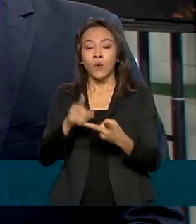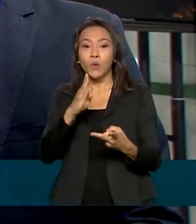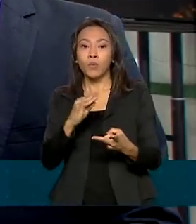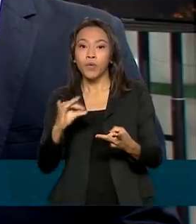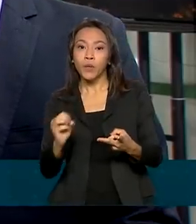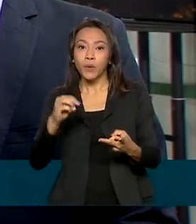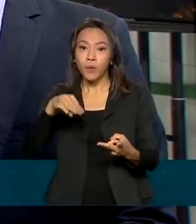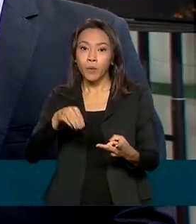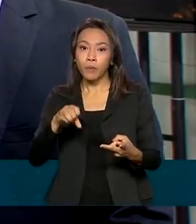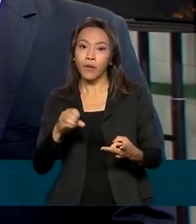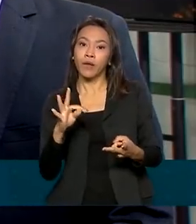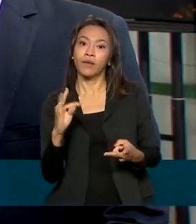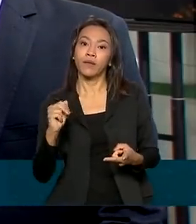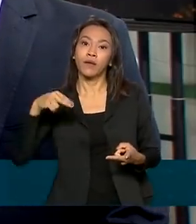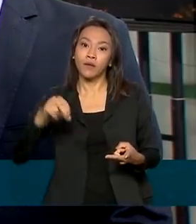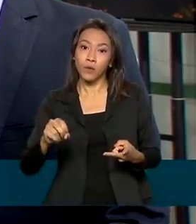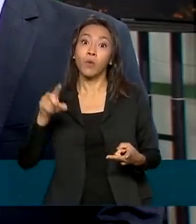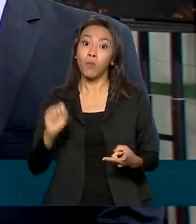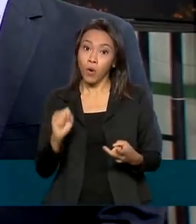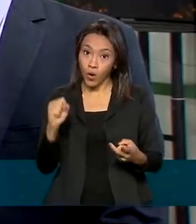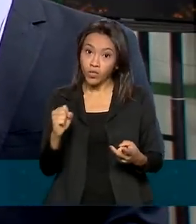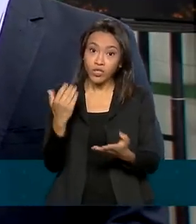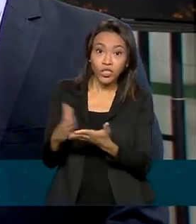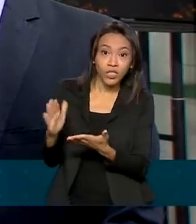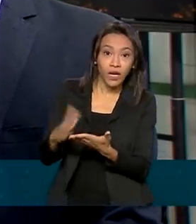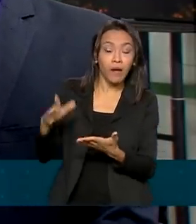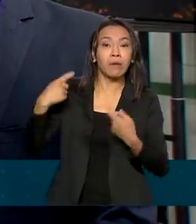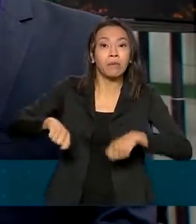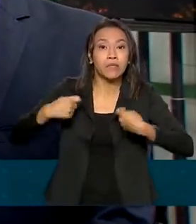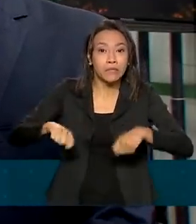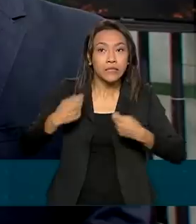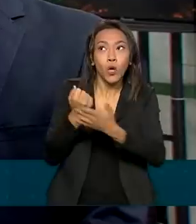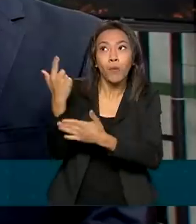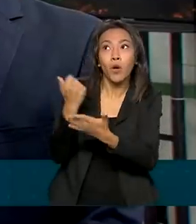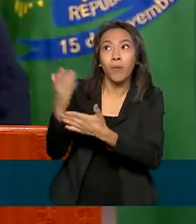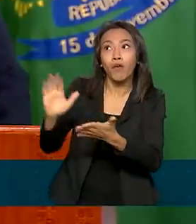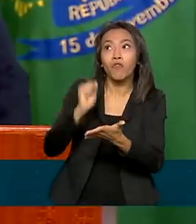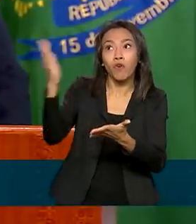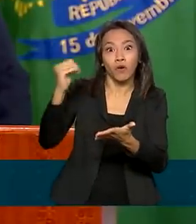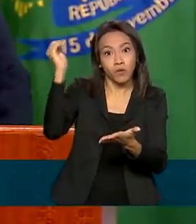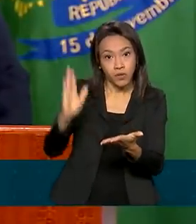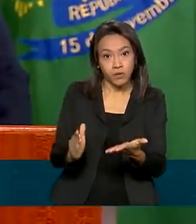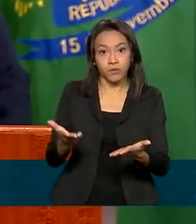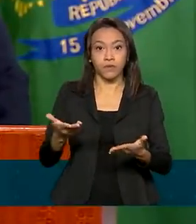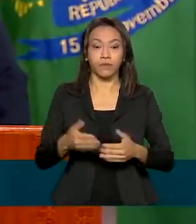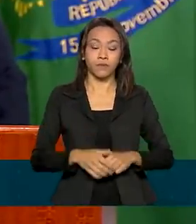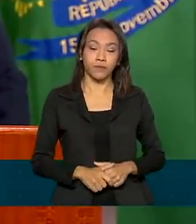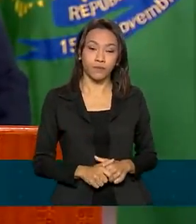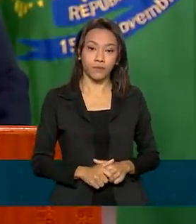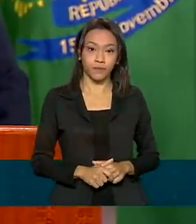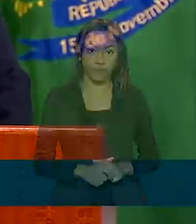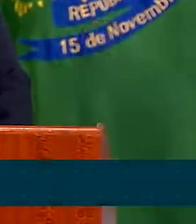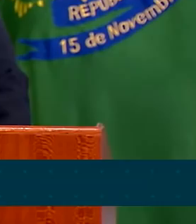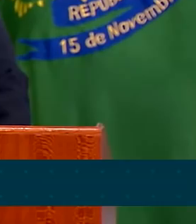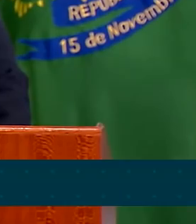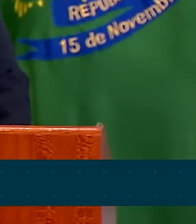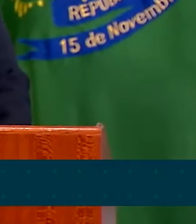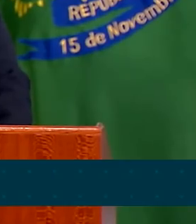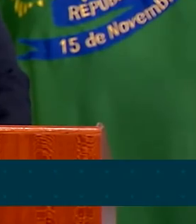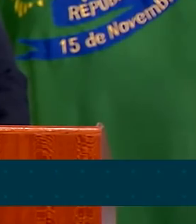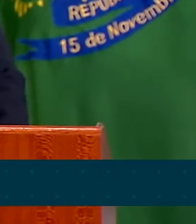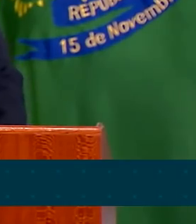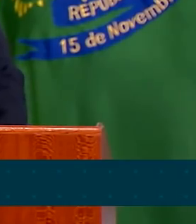poderá eliminar essa necessidade de importação de diesel. Se o homem do campo, o sitiante,